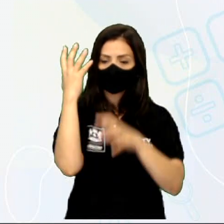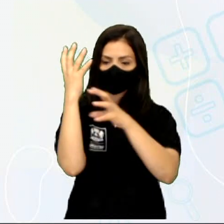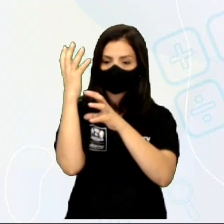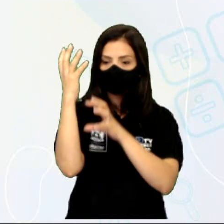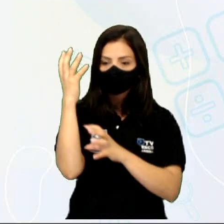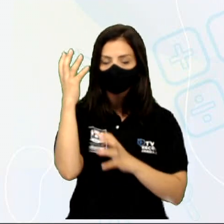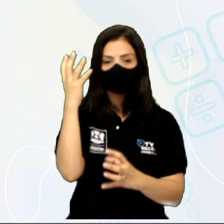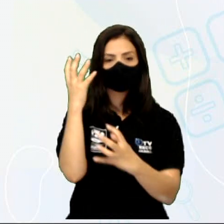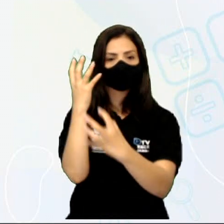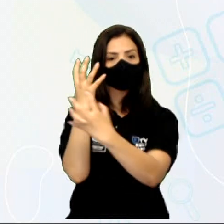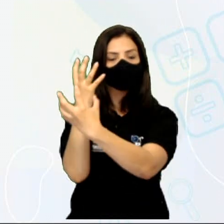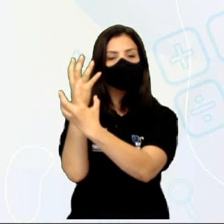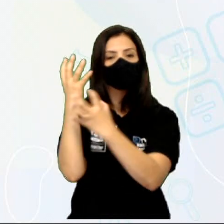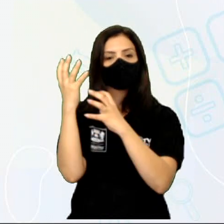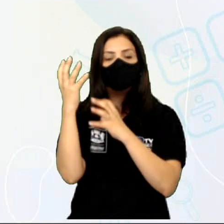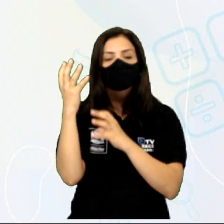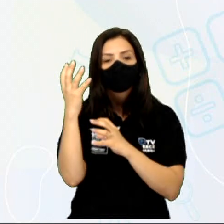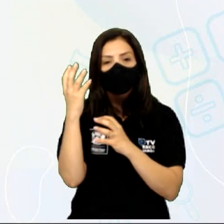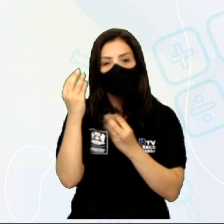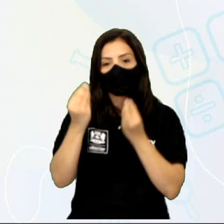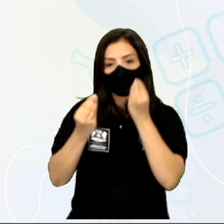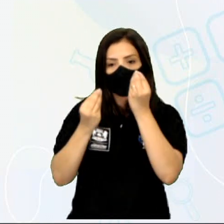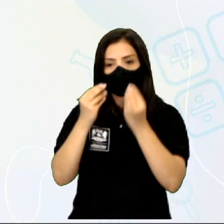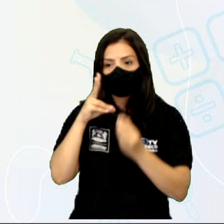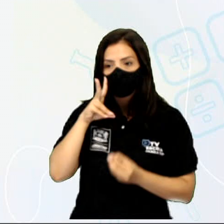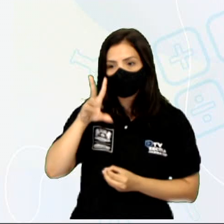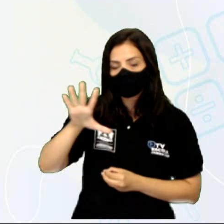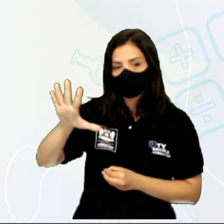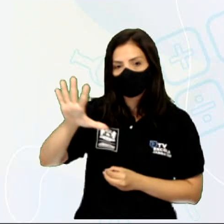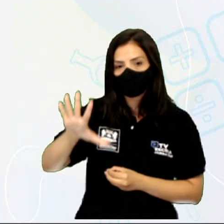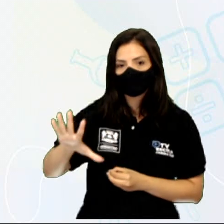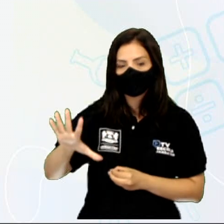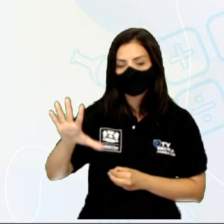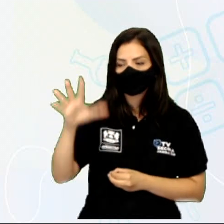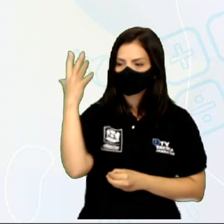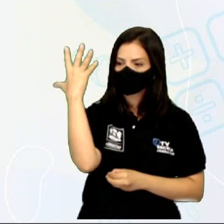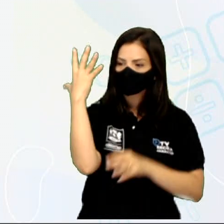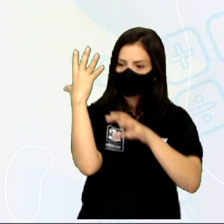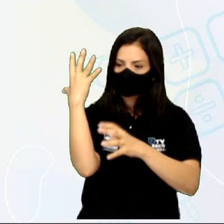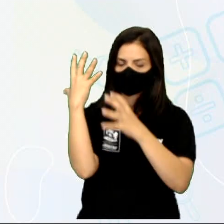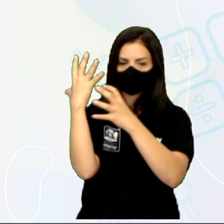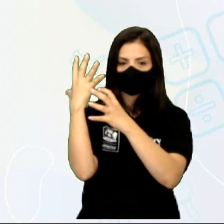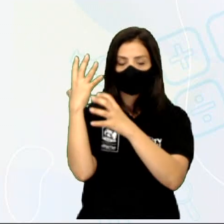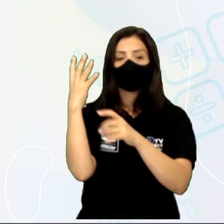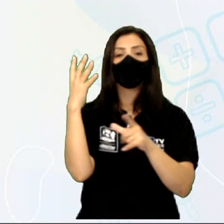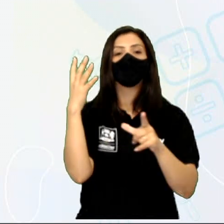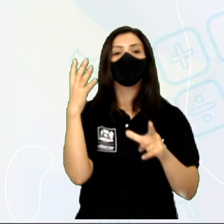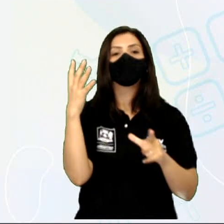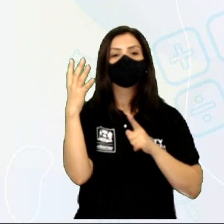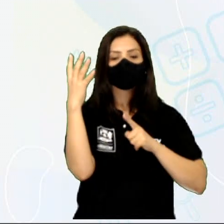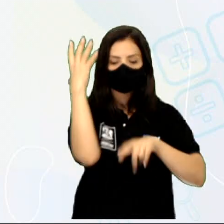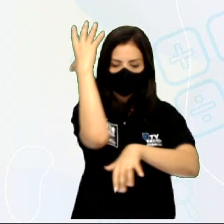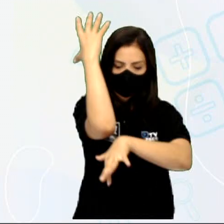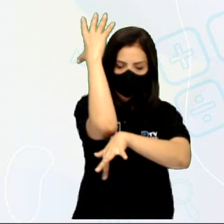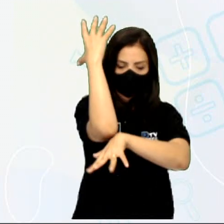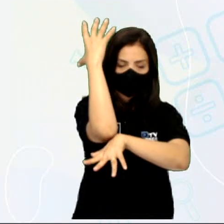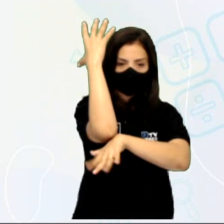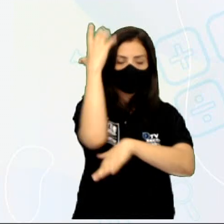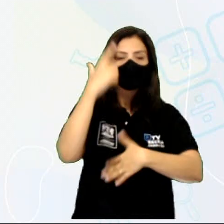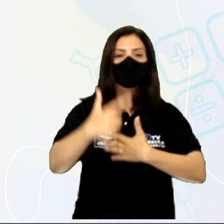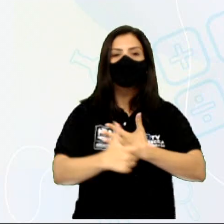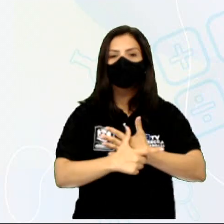plantas são divididas, como podemos ver aí na tela. Temos a raiz, que tem uma função